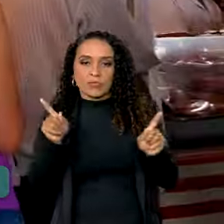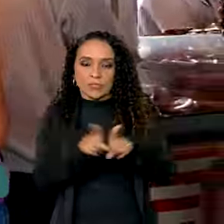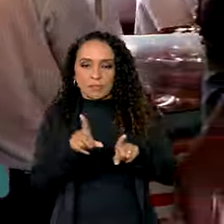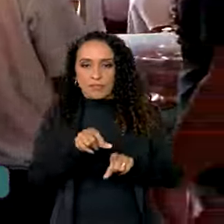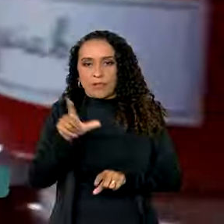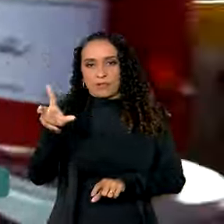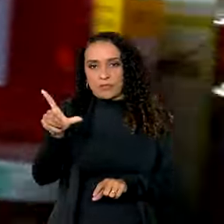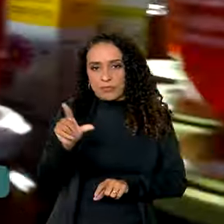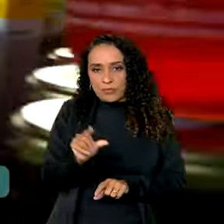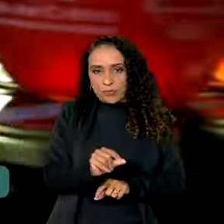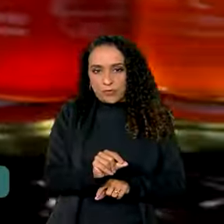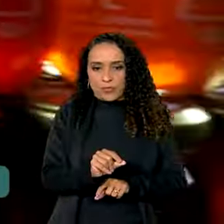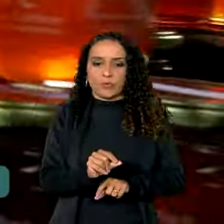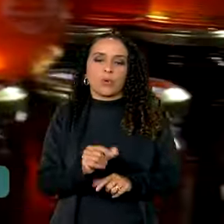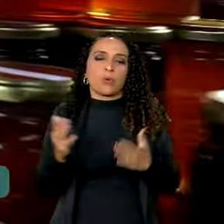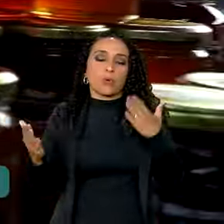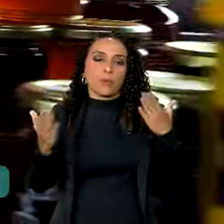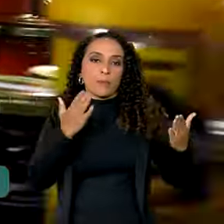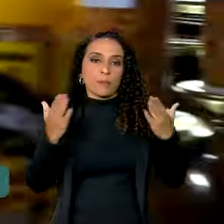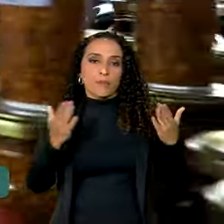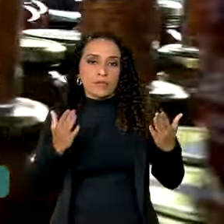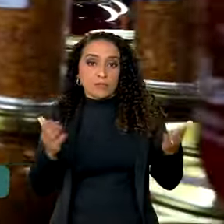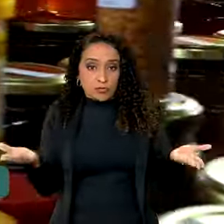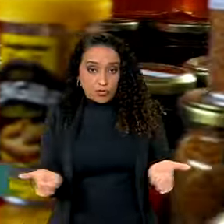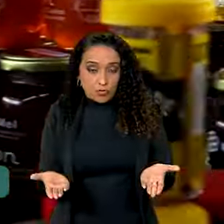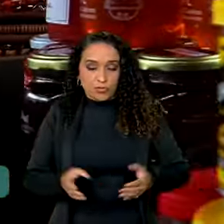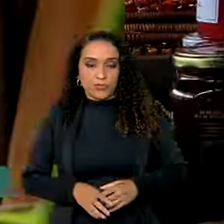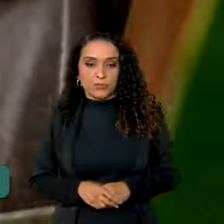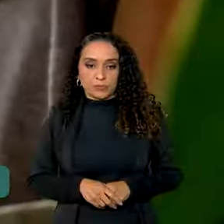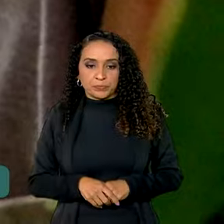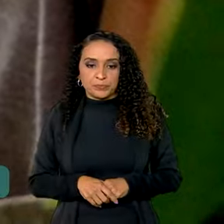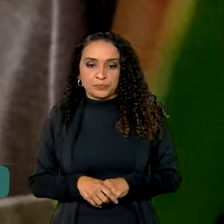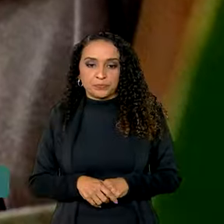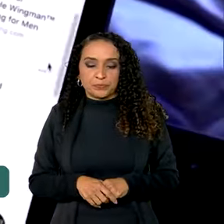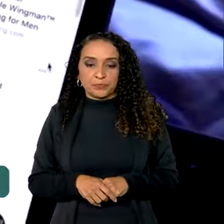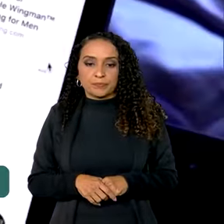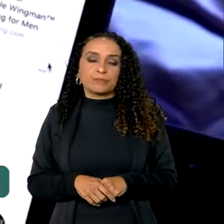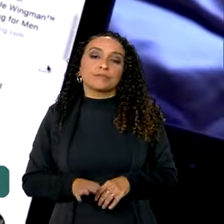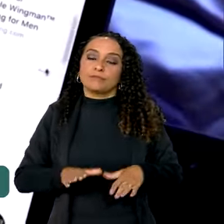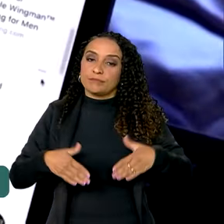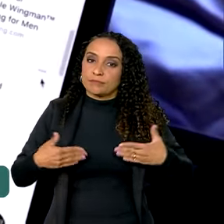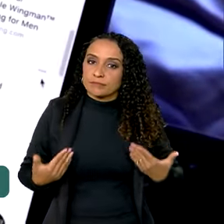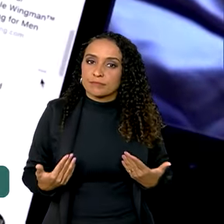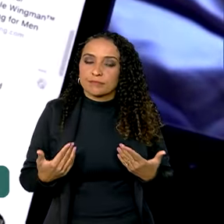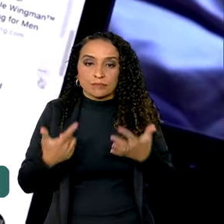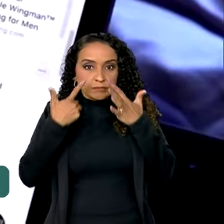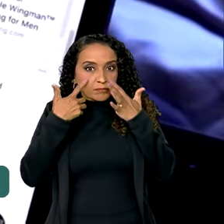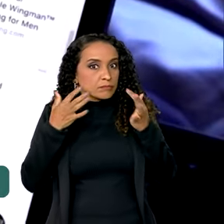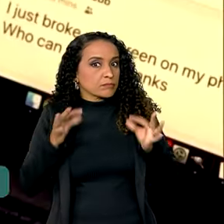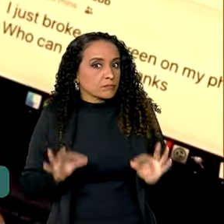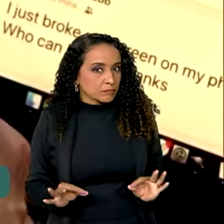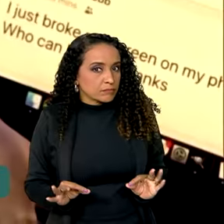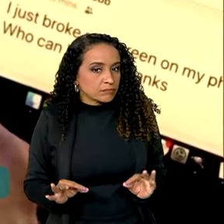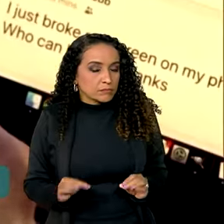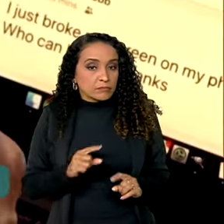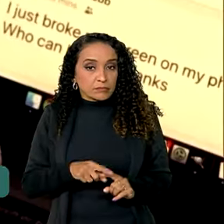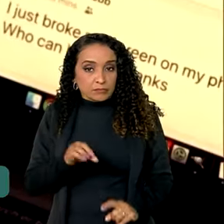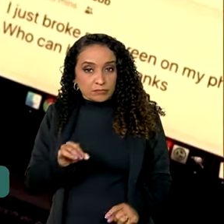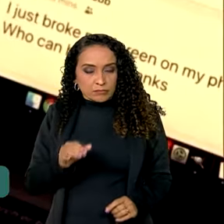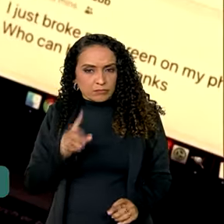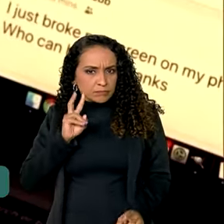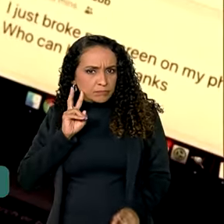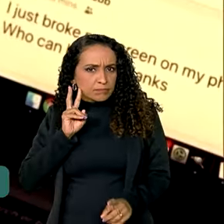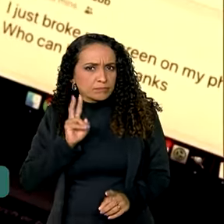será reduzida em relação à atual. Então, fique atento. Se você se